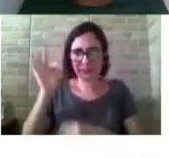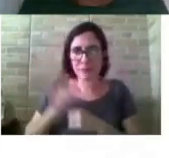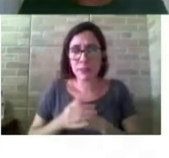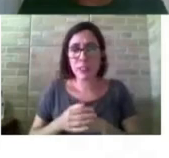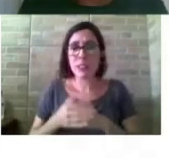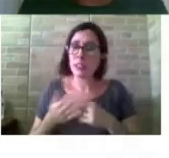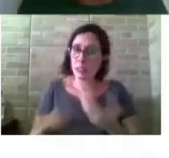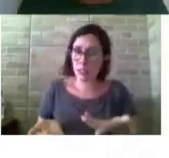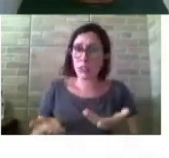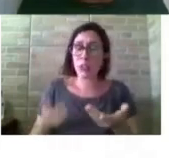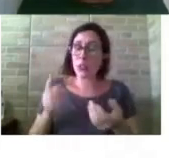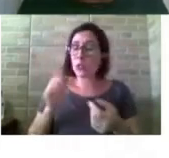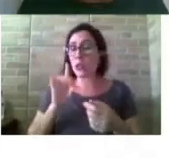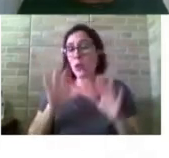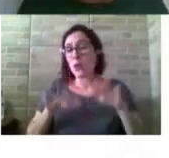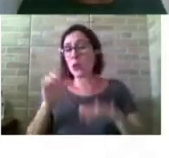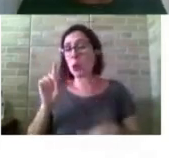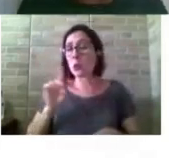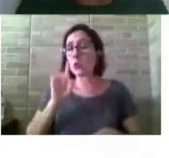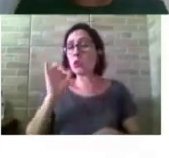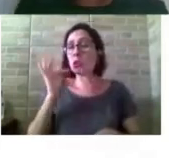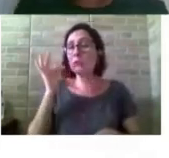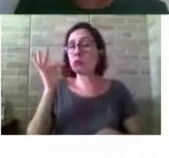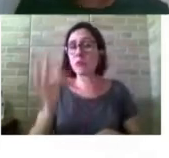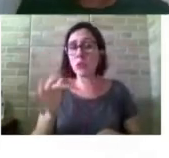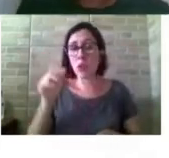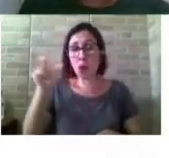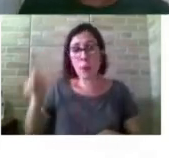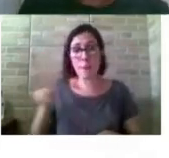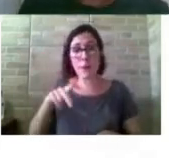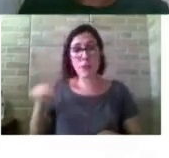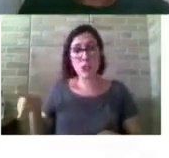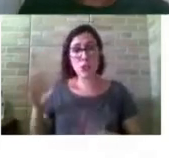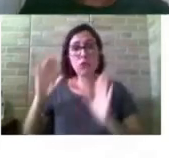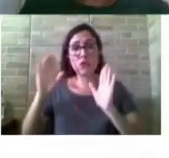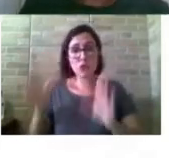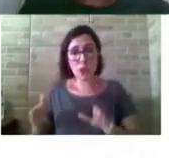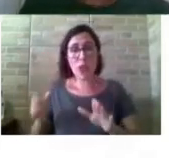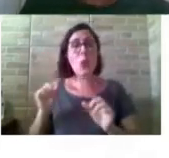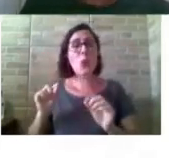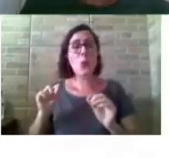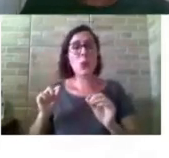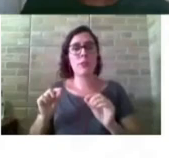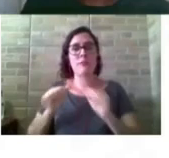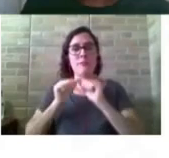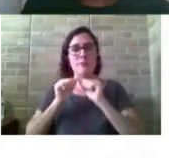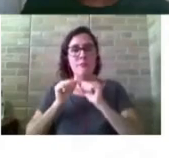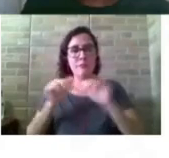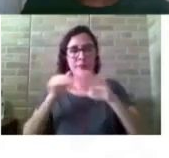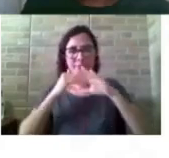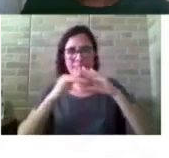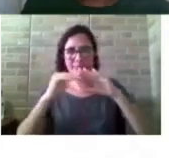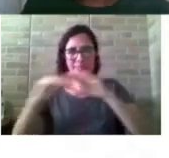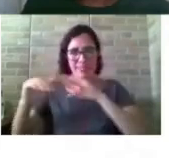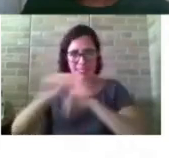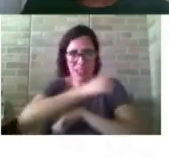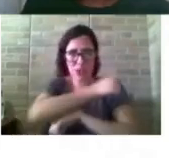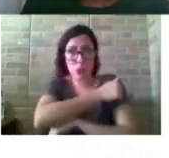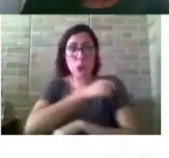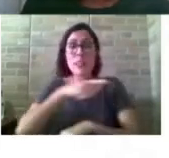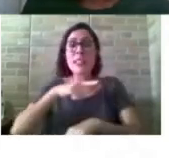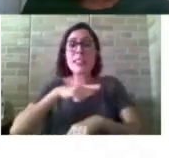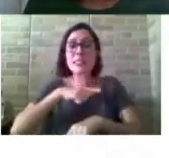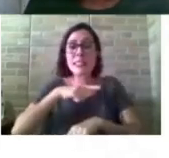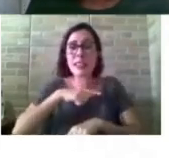para que um dia o professor já disponibilize seu próprio material em um formato acessível,